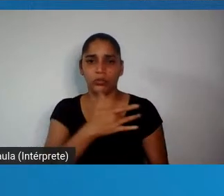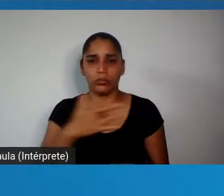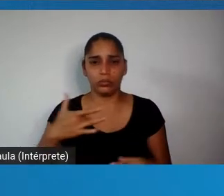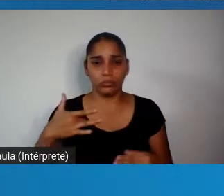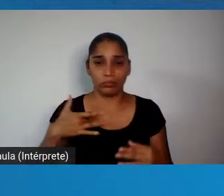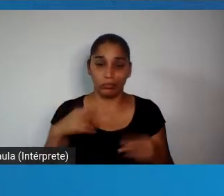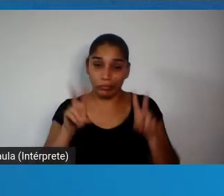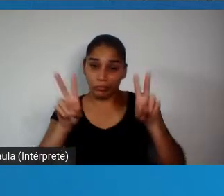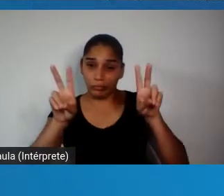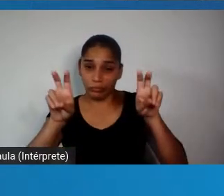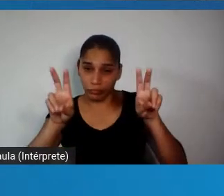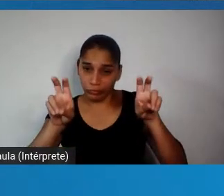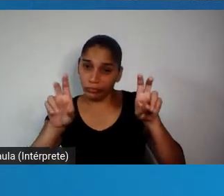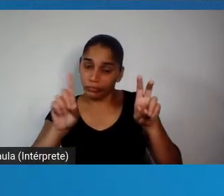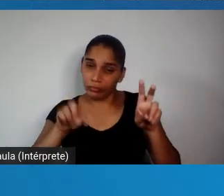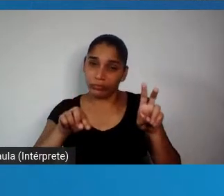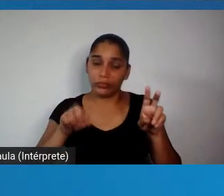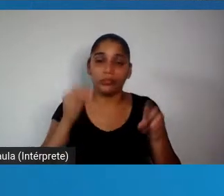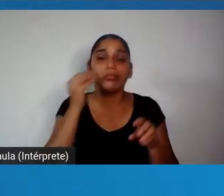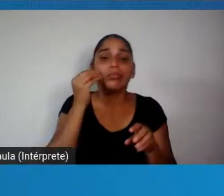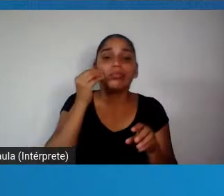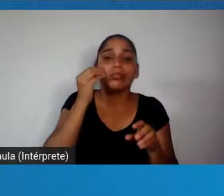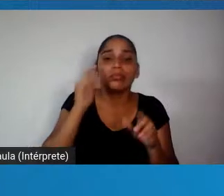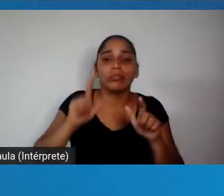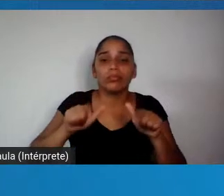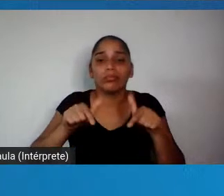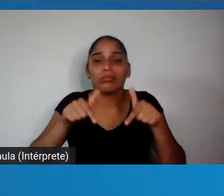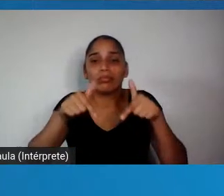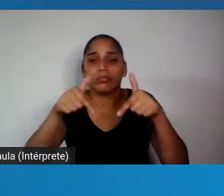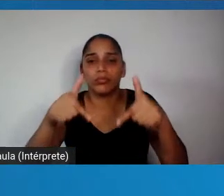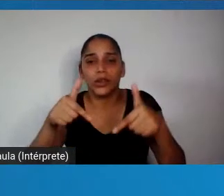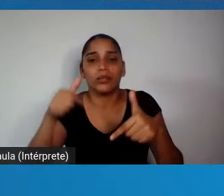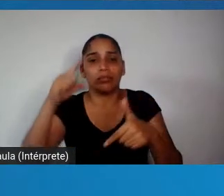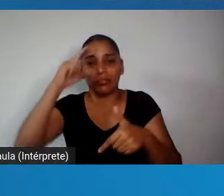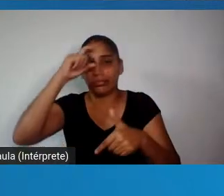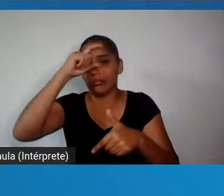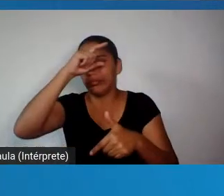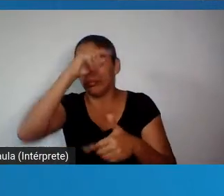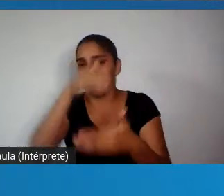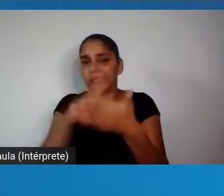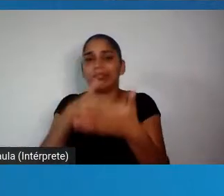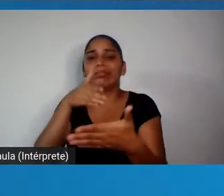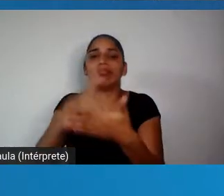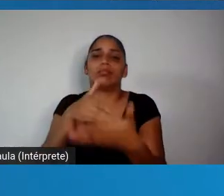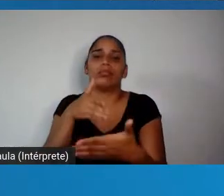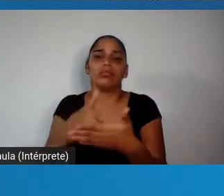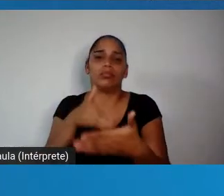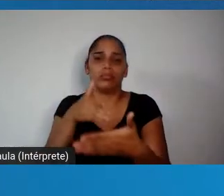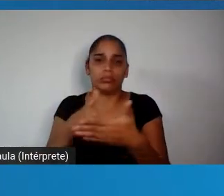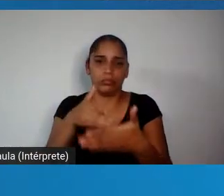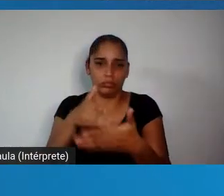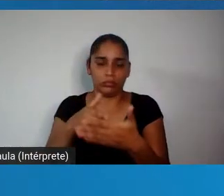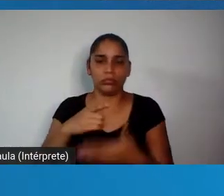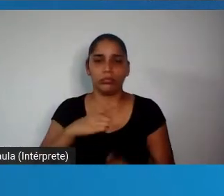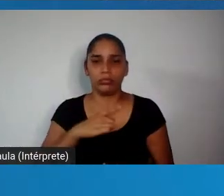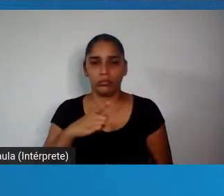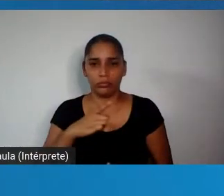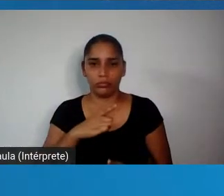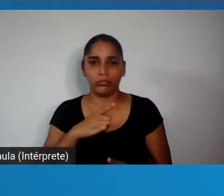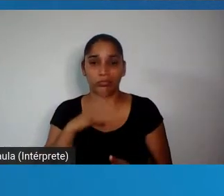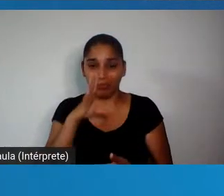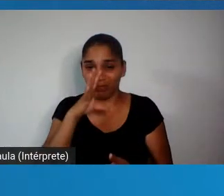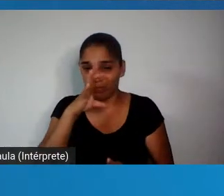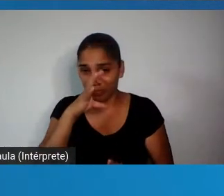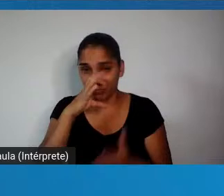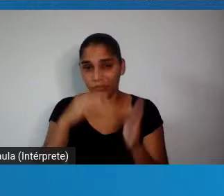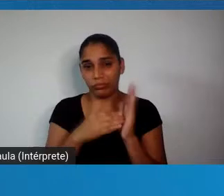aspas, tentando enfrentar com dificuldades e descoordenação essa que persiste até hoje.